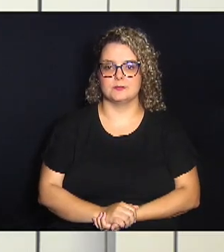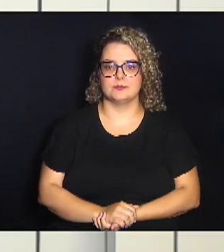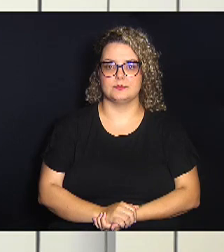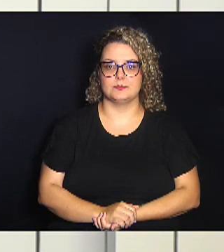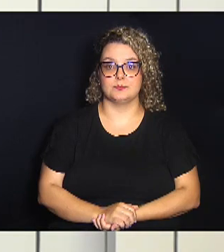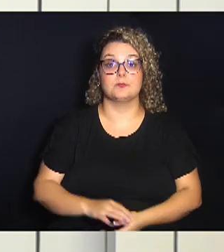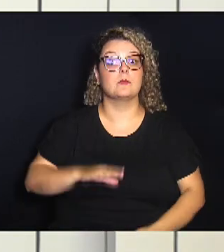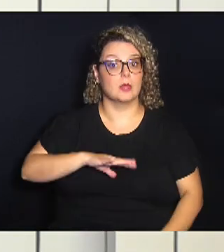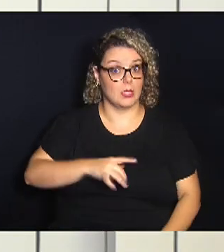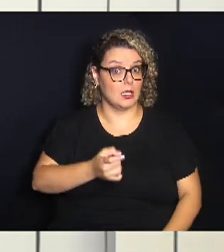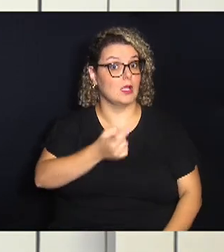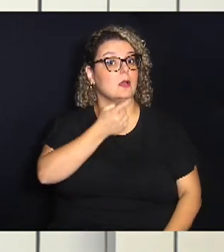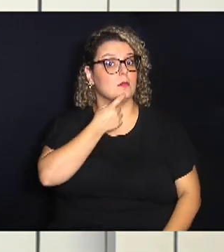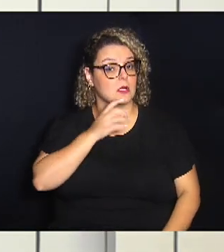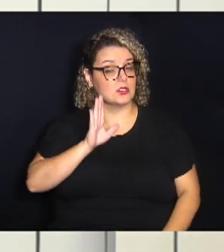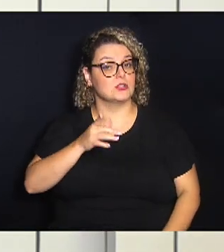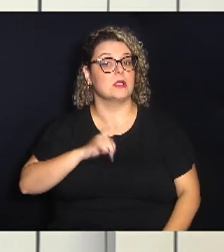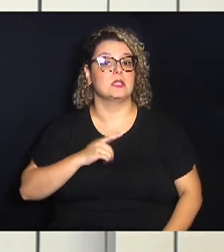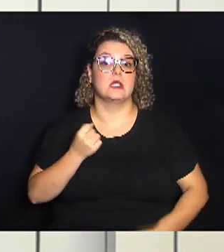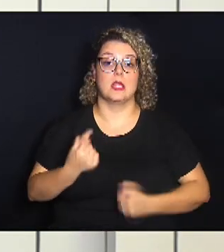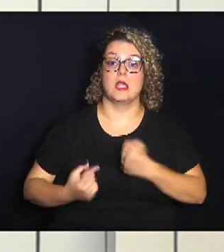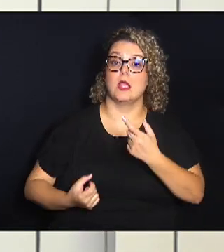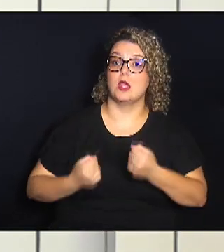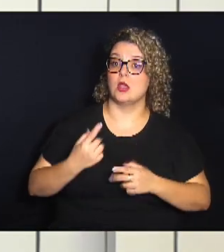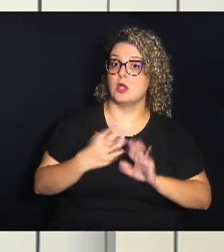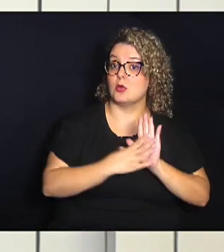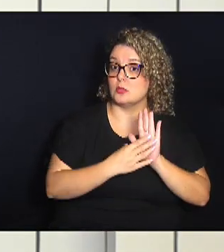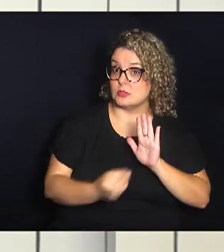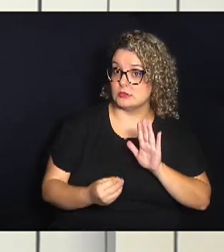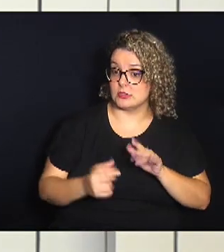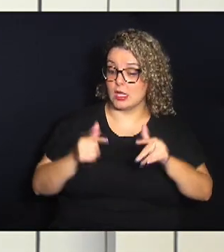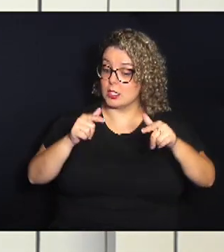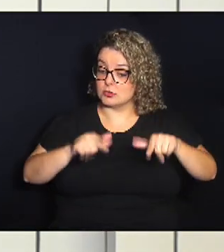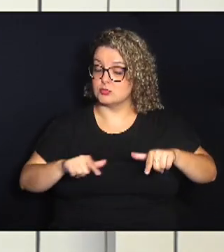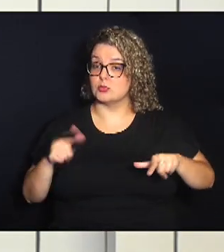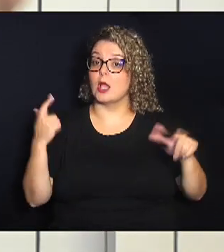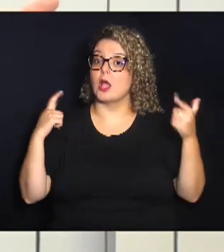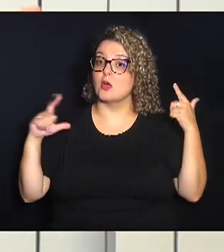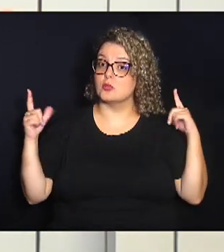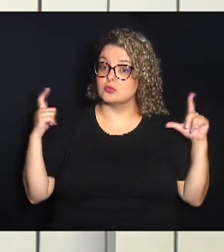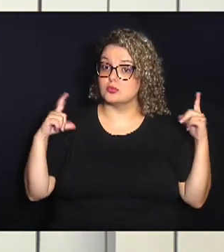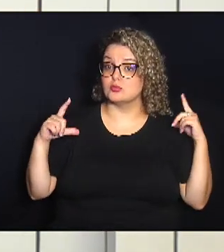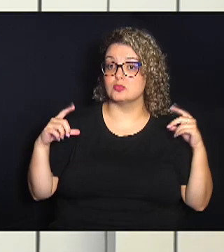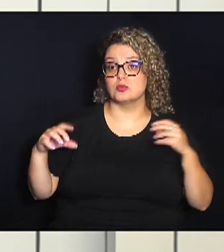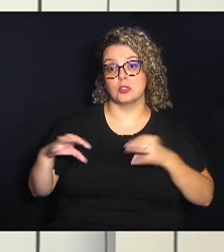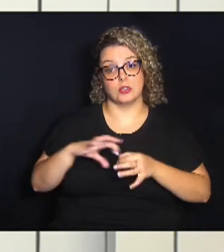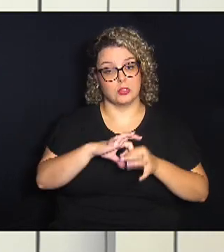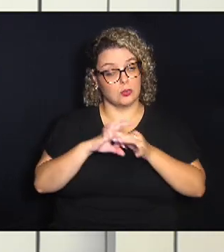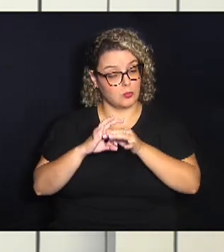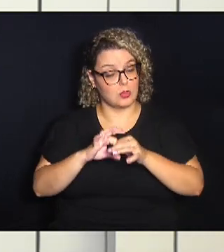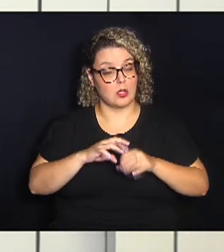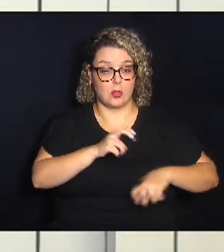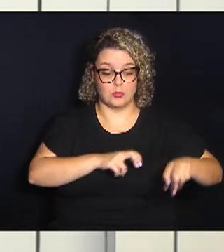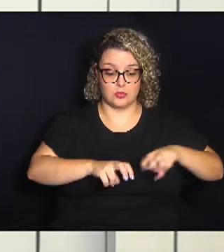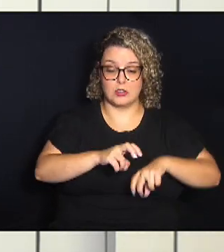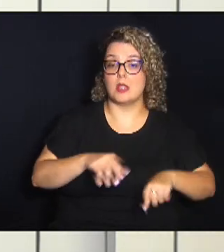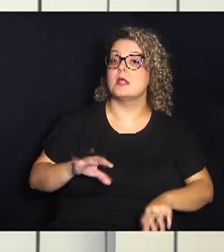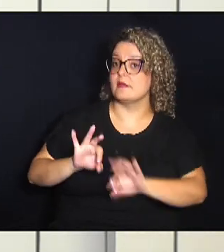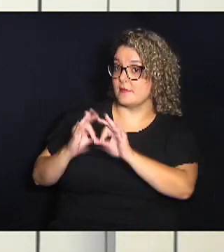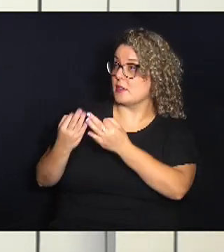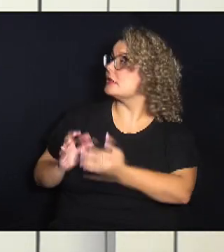Campinas já tem alguns modelos deste espaço de lazer que une os PETs e as famílias.